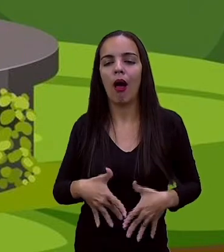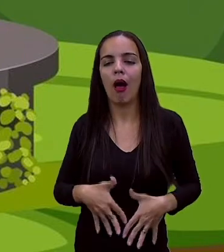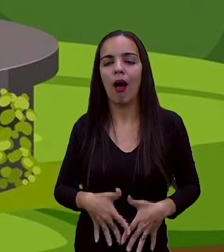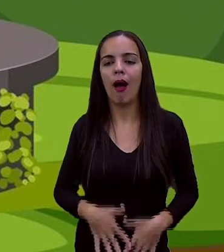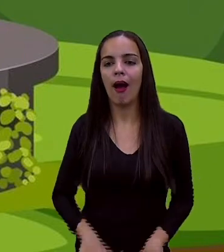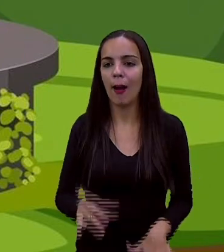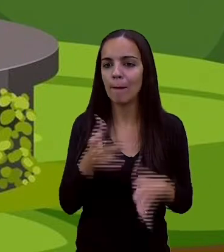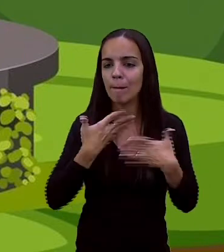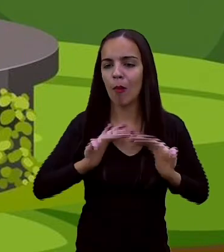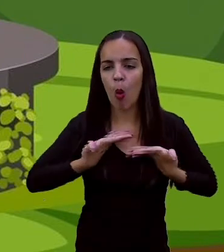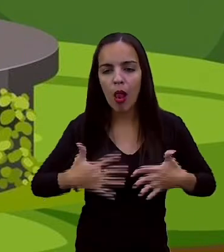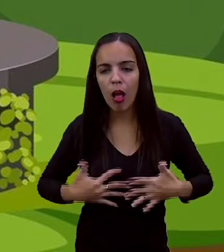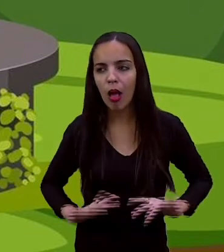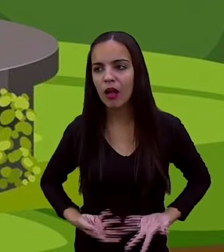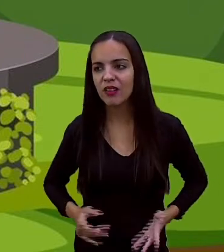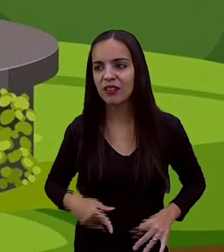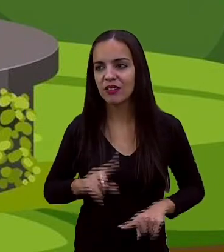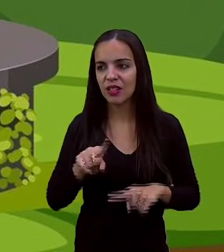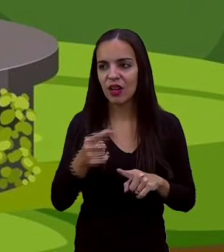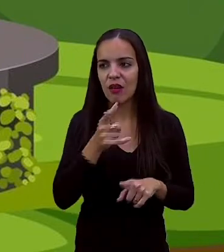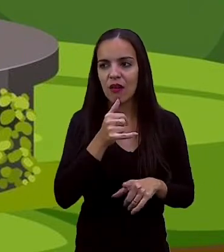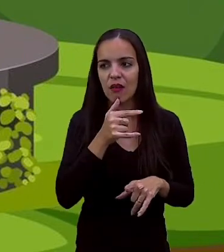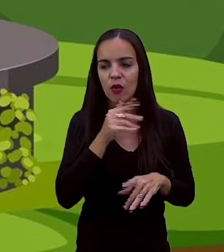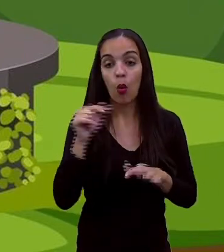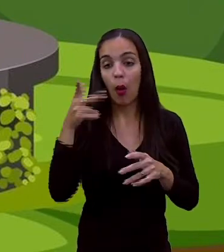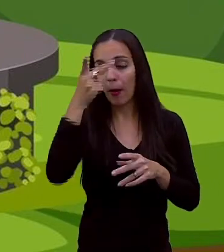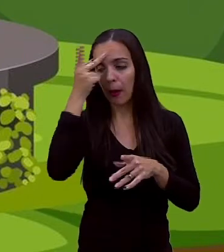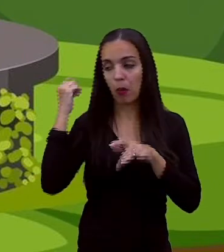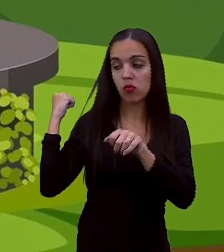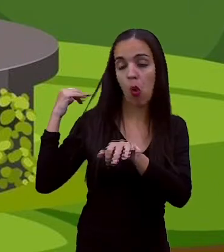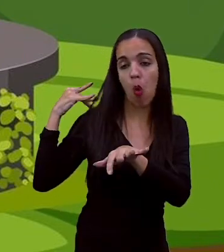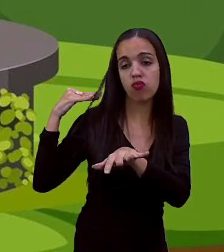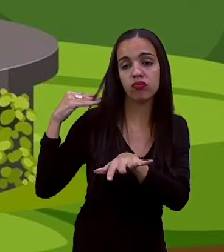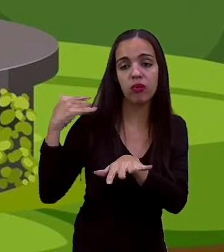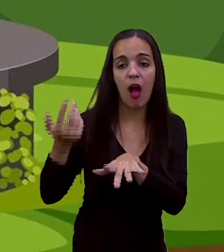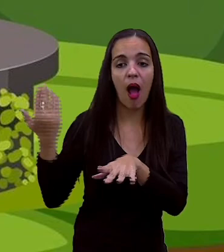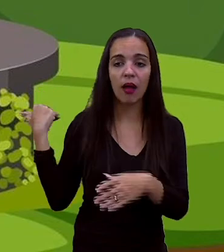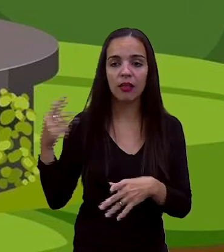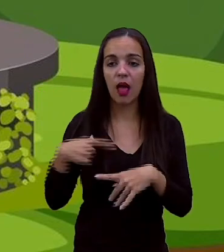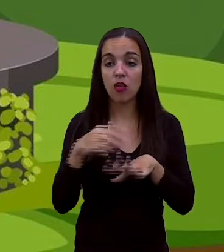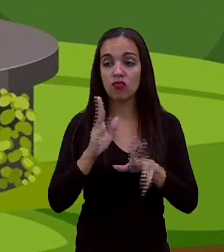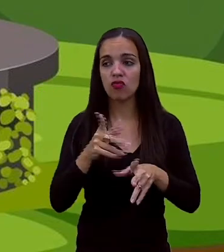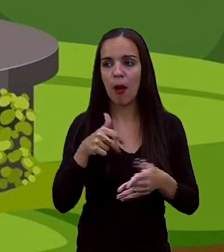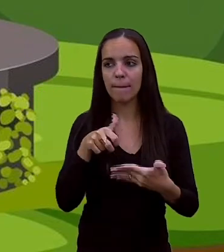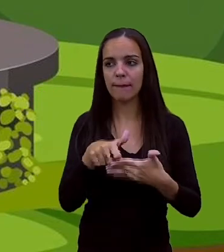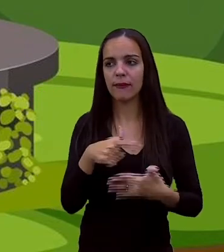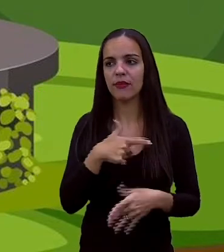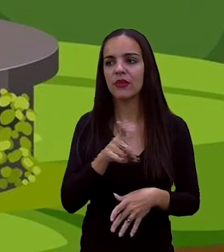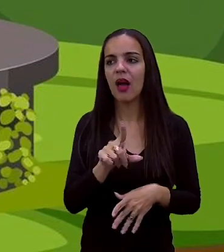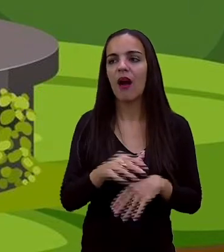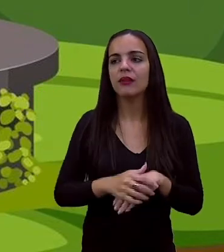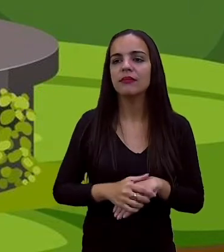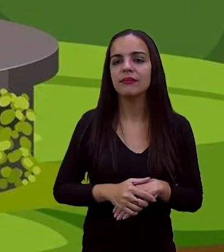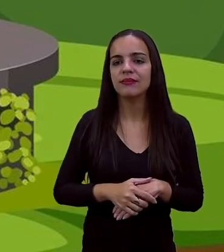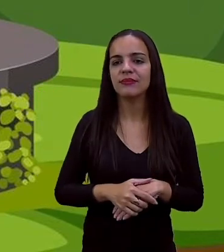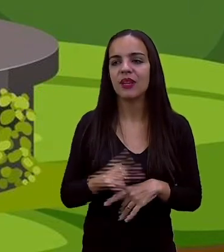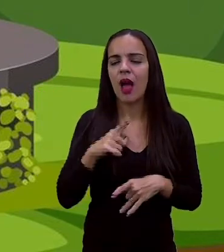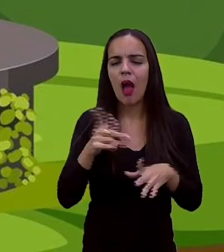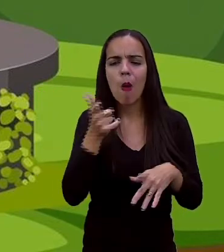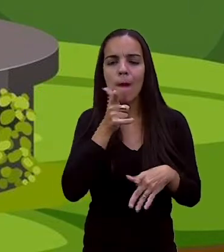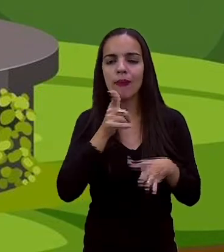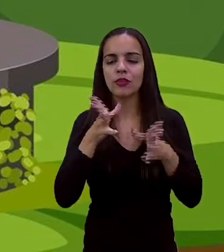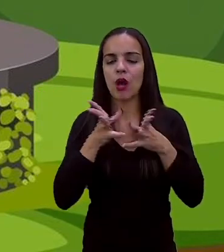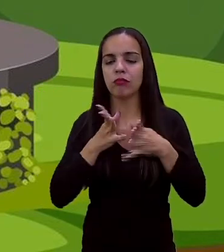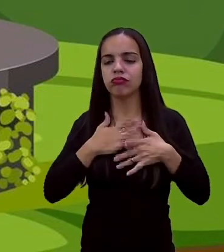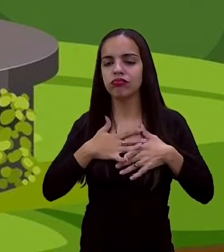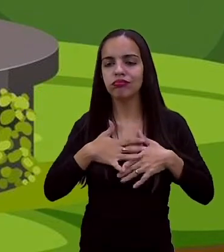E com esse encharcando todo o seu interior. Arenoso. Até se saciar. Agora, ele